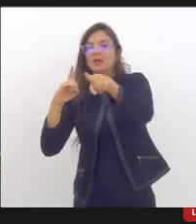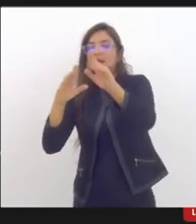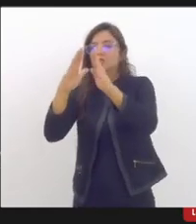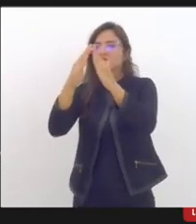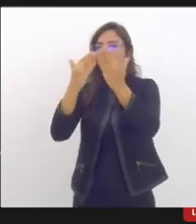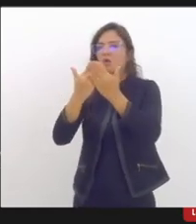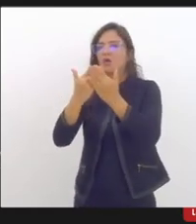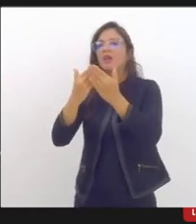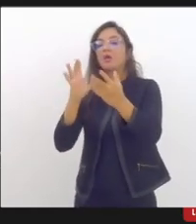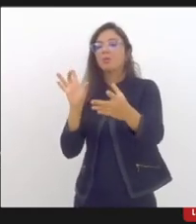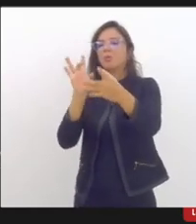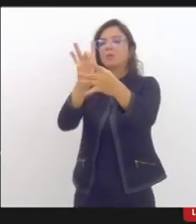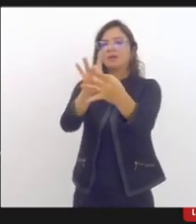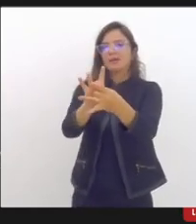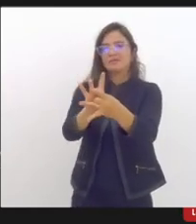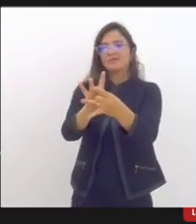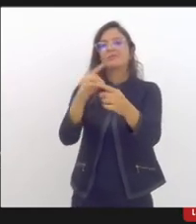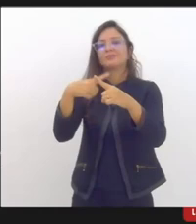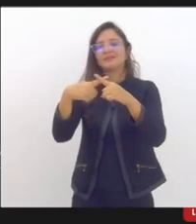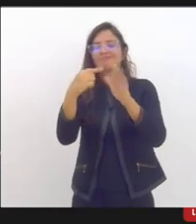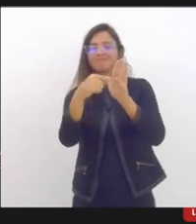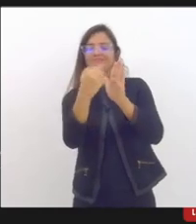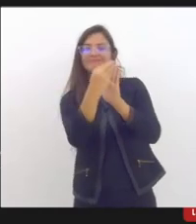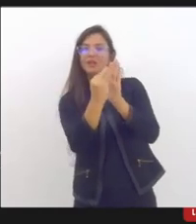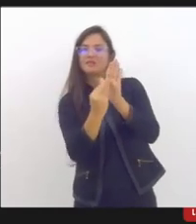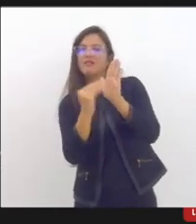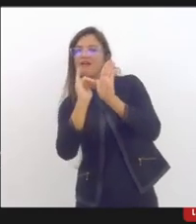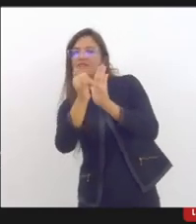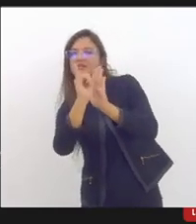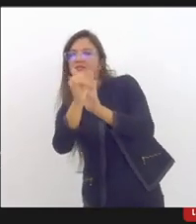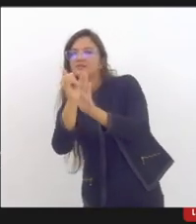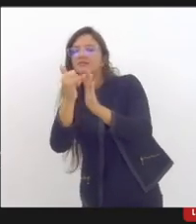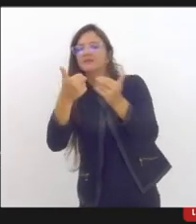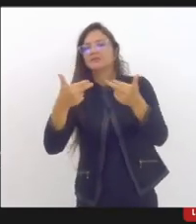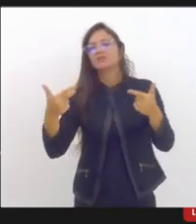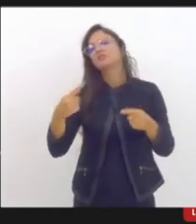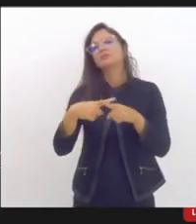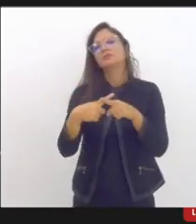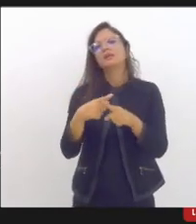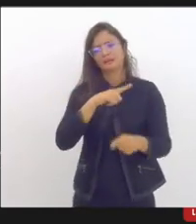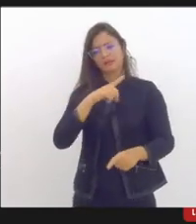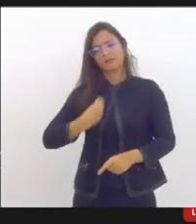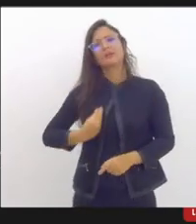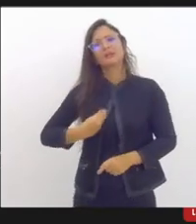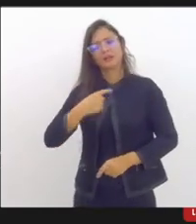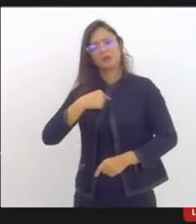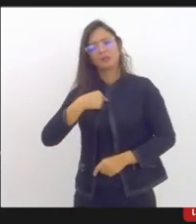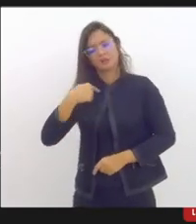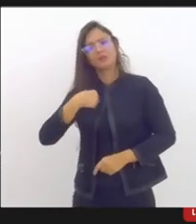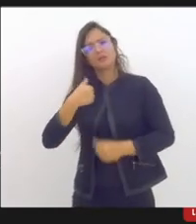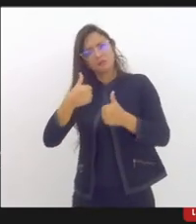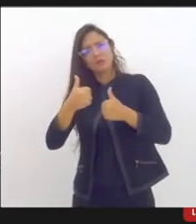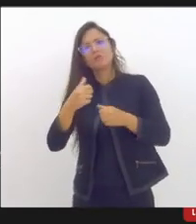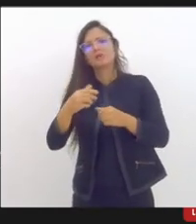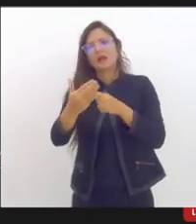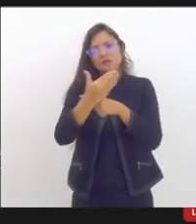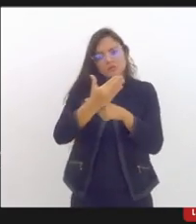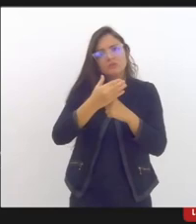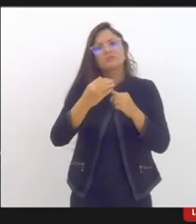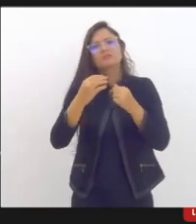escolares. Então, assim, no sentido mesmo de divulgar a nossa existência aqui, né? Na perspectiva do